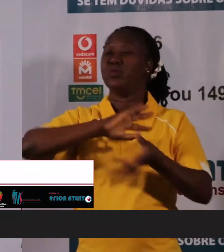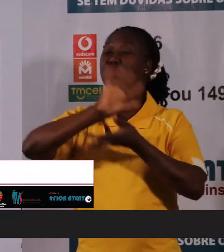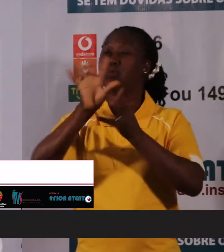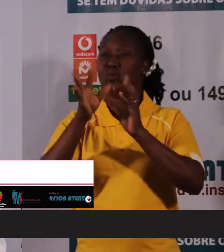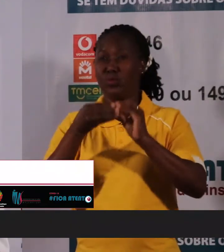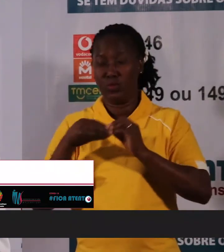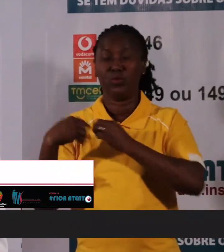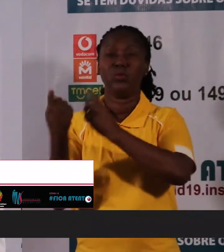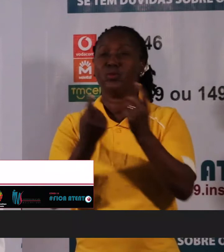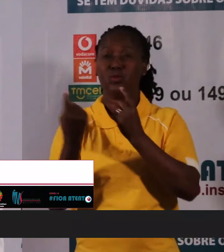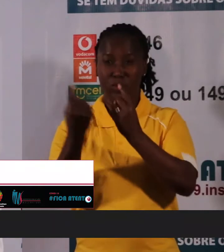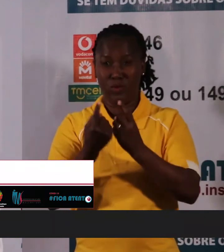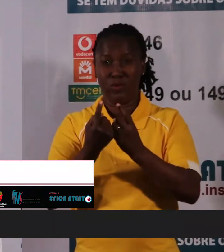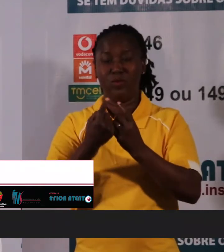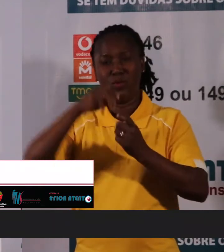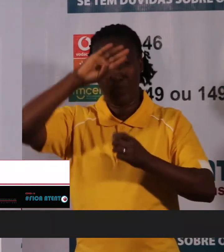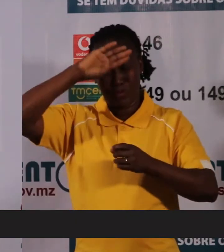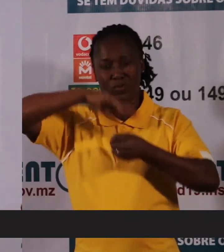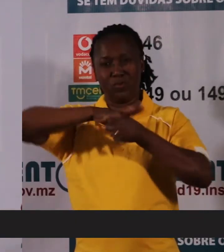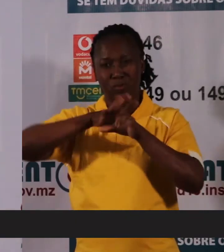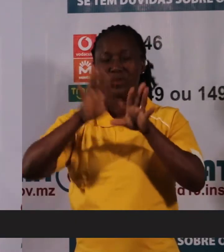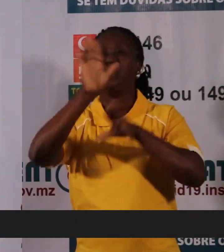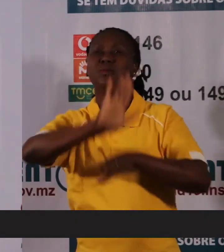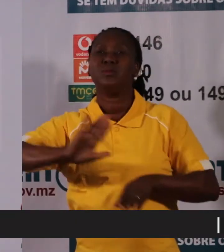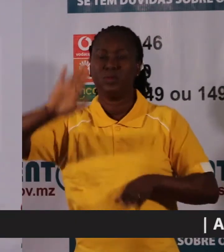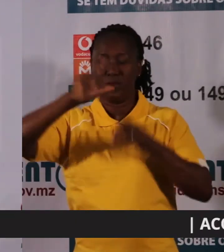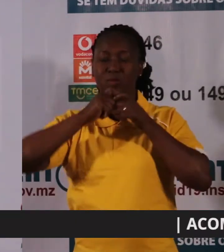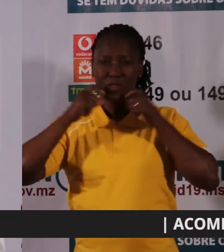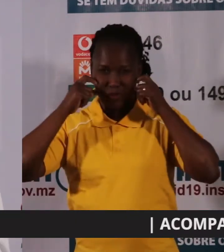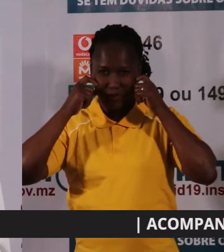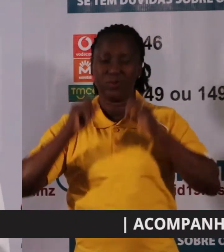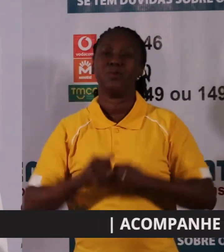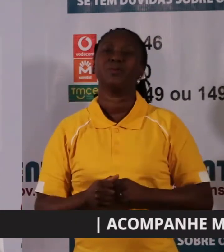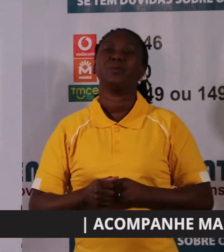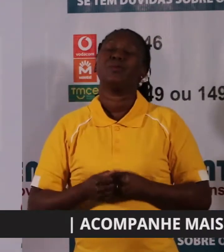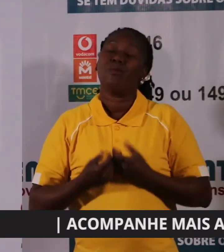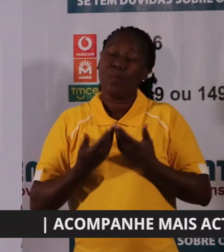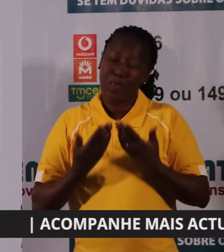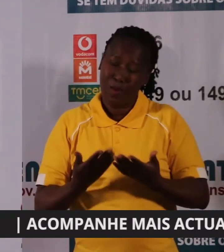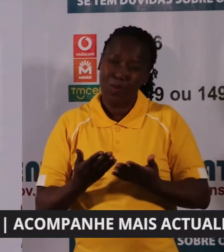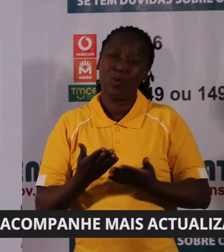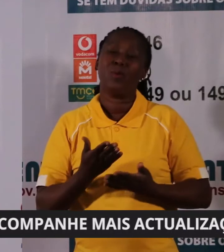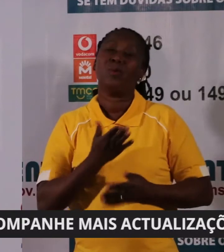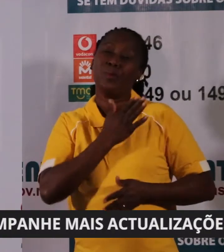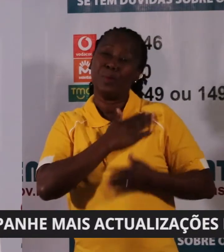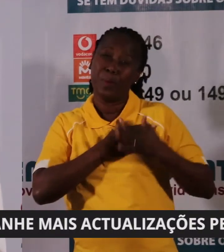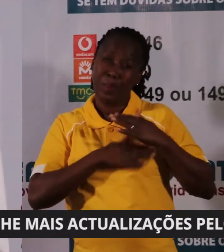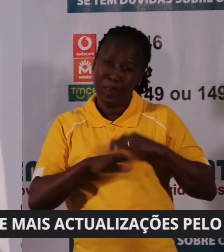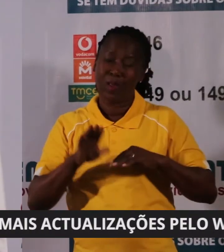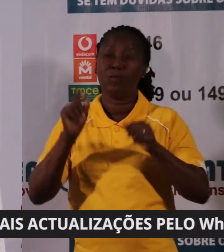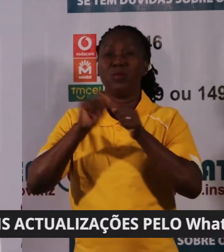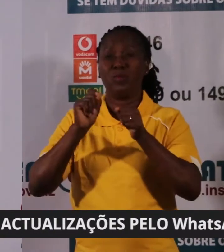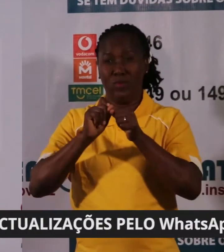de Covid-19 no país. Queremos, por isso, utilizando os critérios da